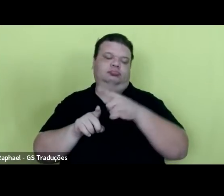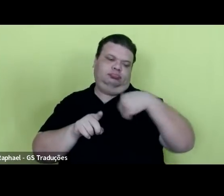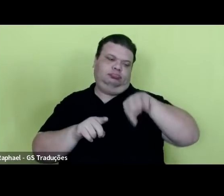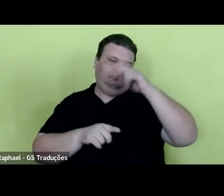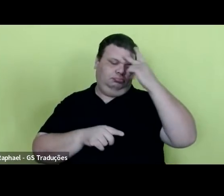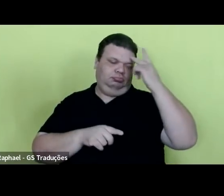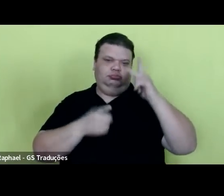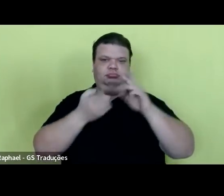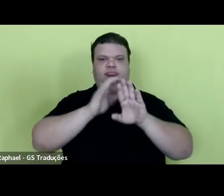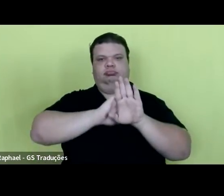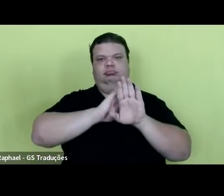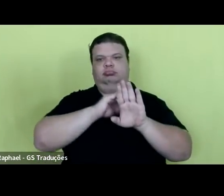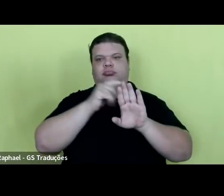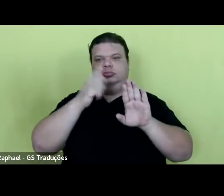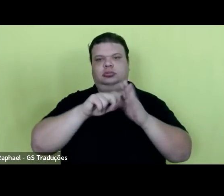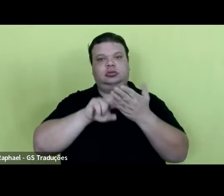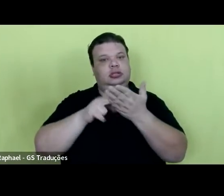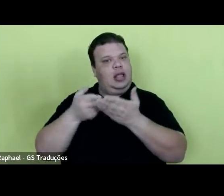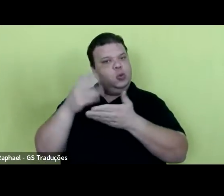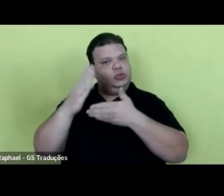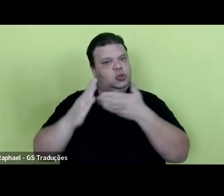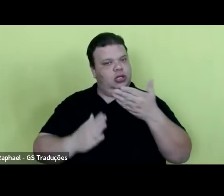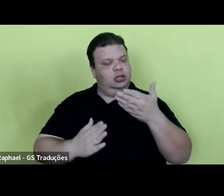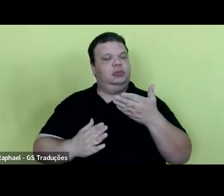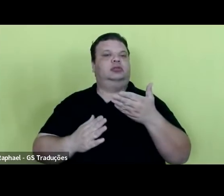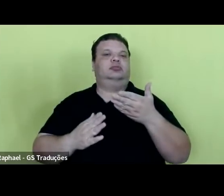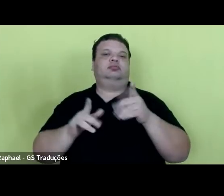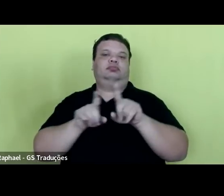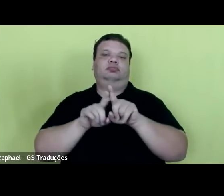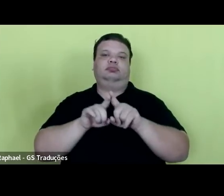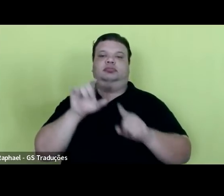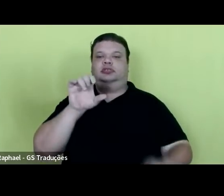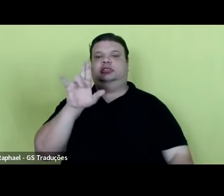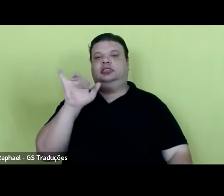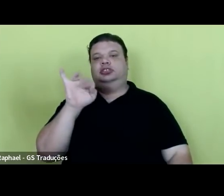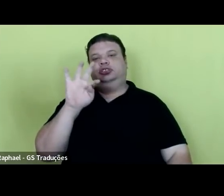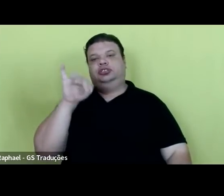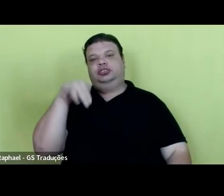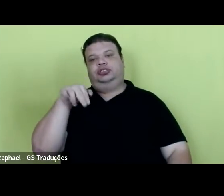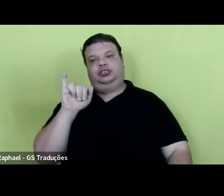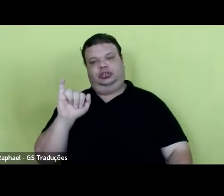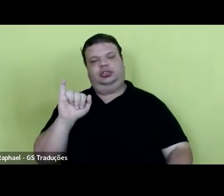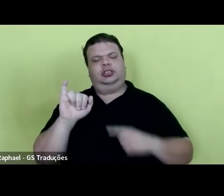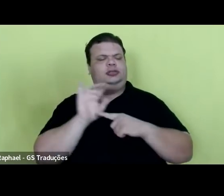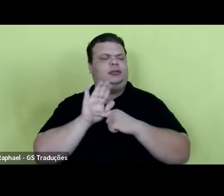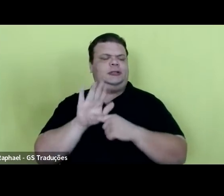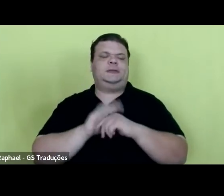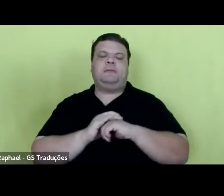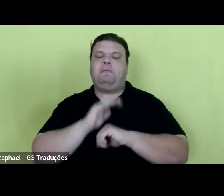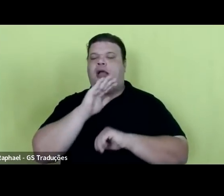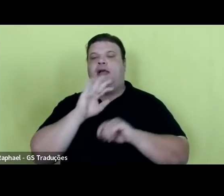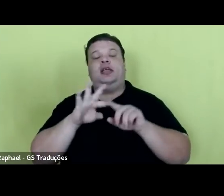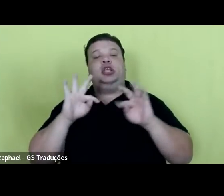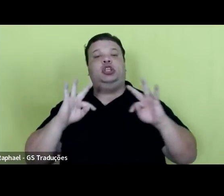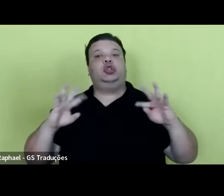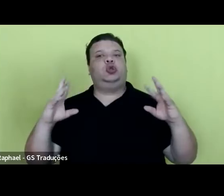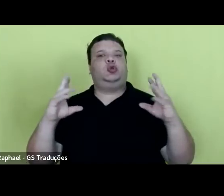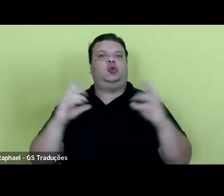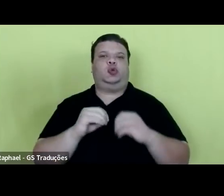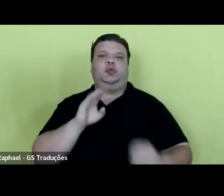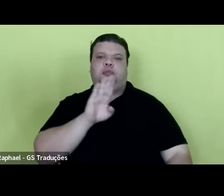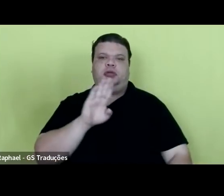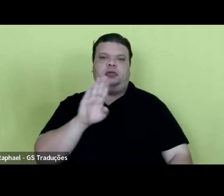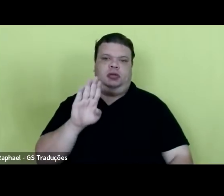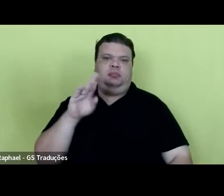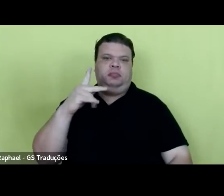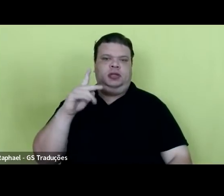que estão nos traduzindo em Libras, a Cristiane em especial que nos ajudou muito e todos da VPPCB que